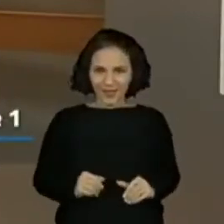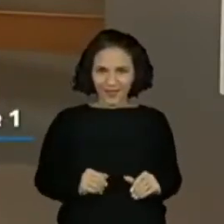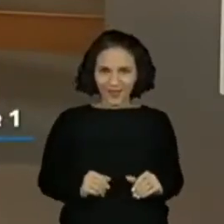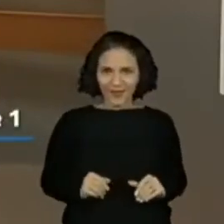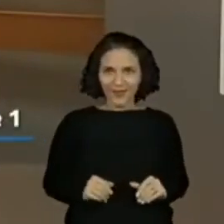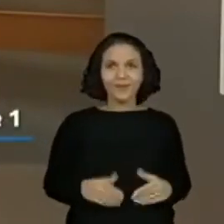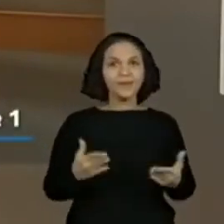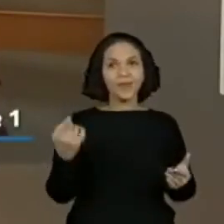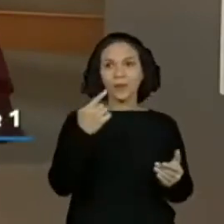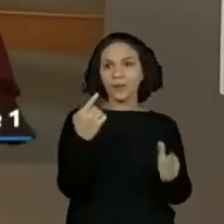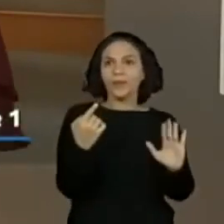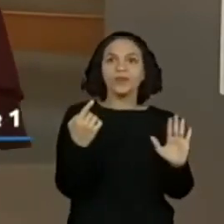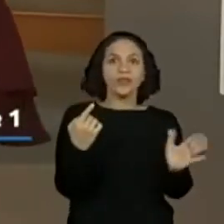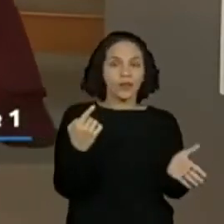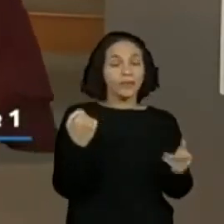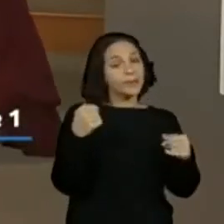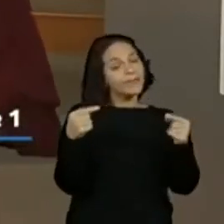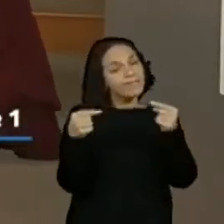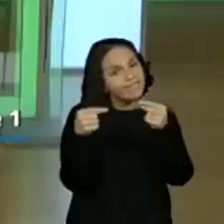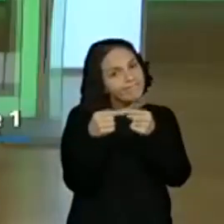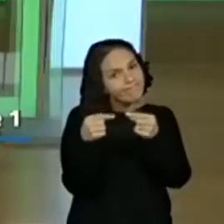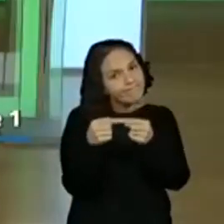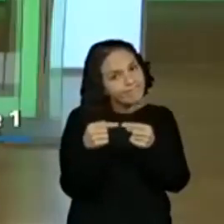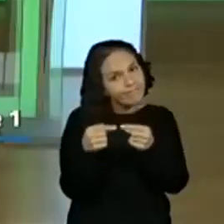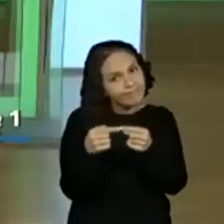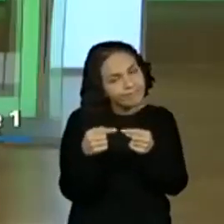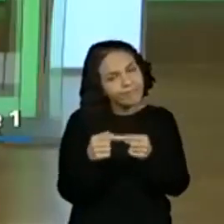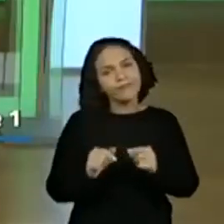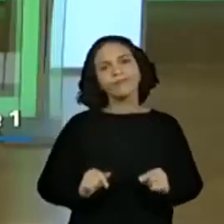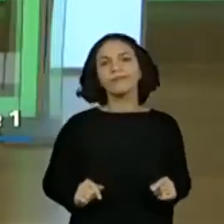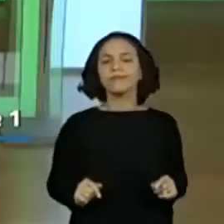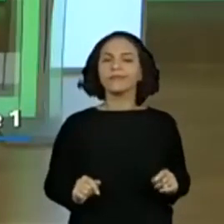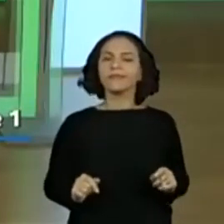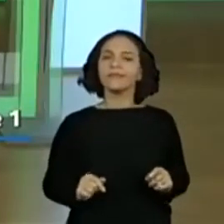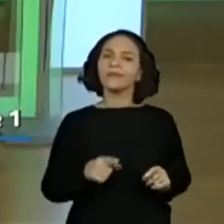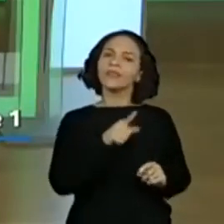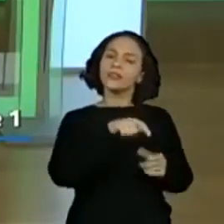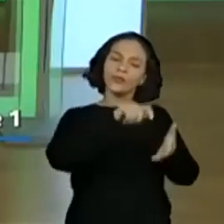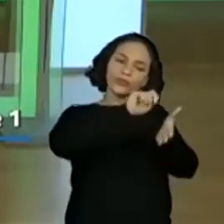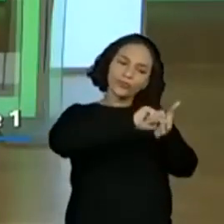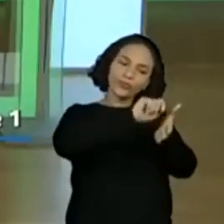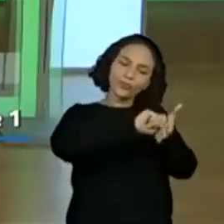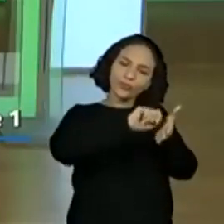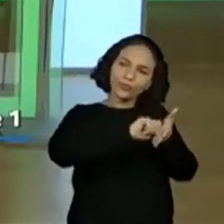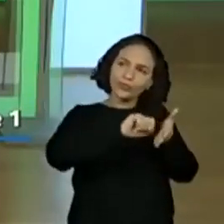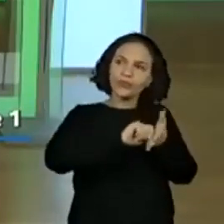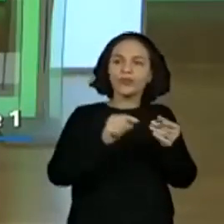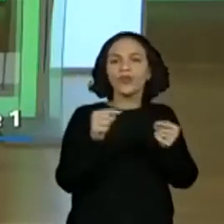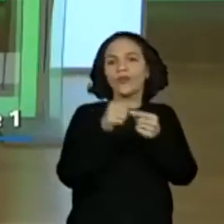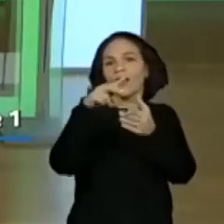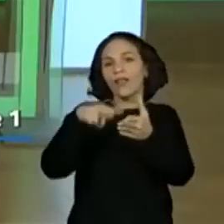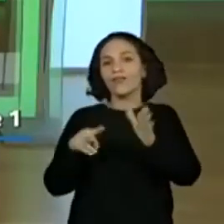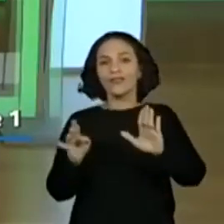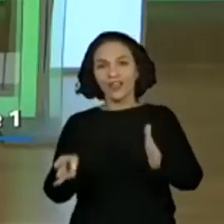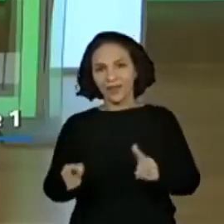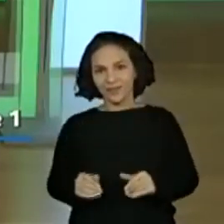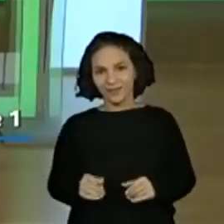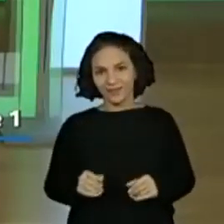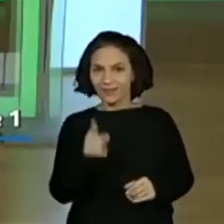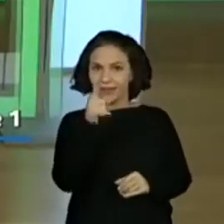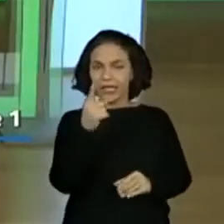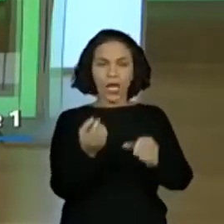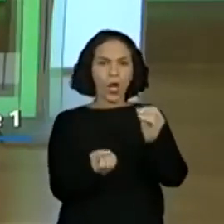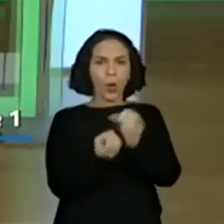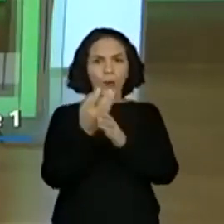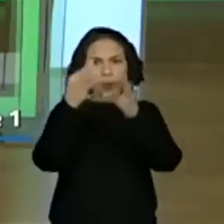já fizemos a primeira coisa. Tem que combinar a parte que a gente vai escrever com aquela parte que você já leu. Eles não vão produzir total,